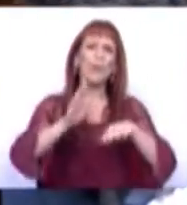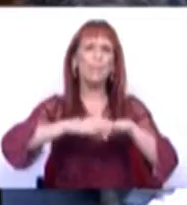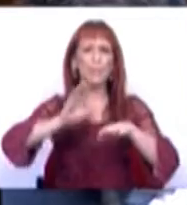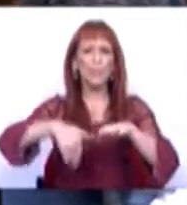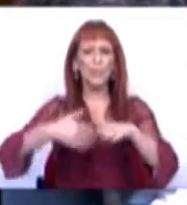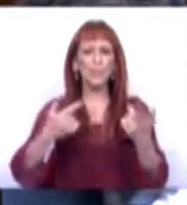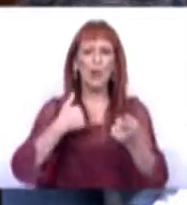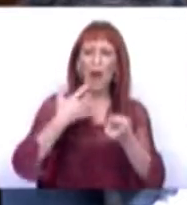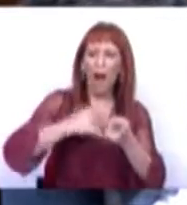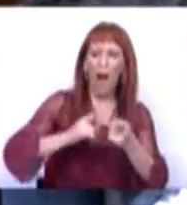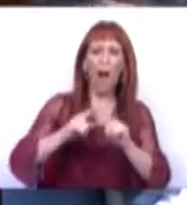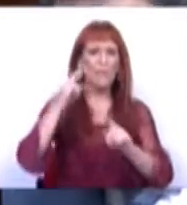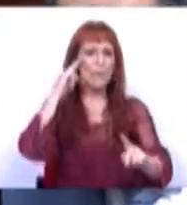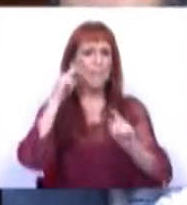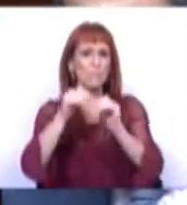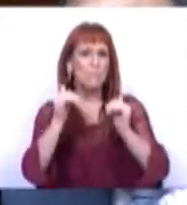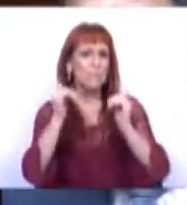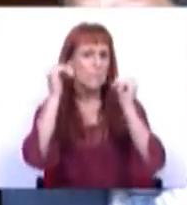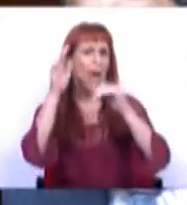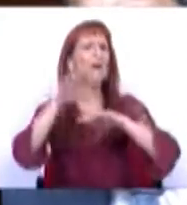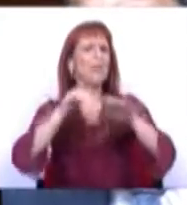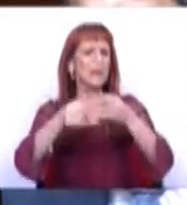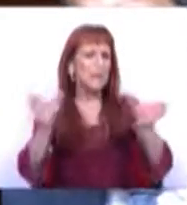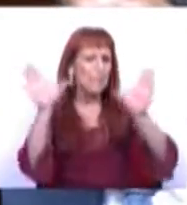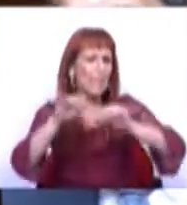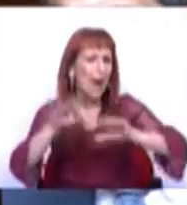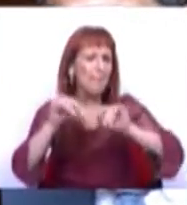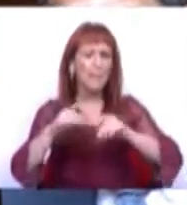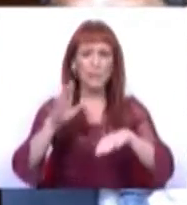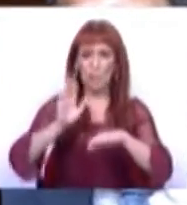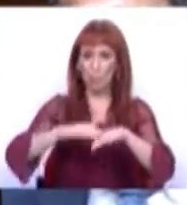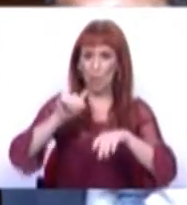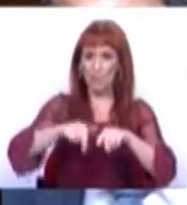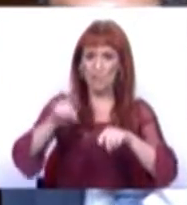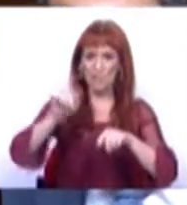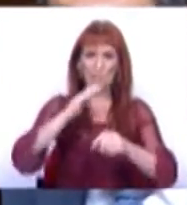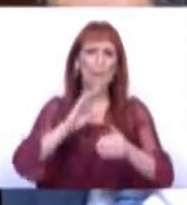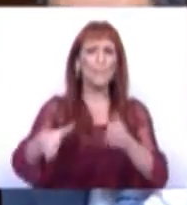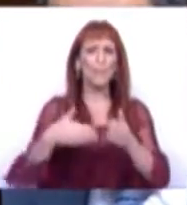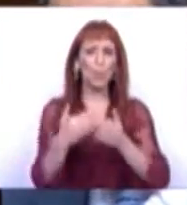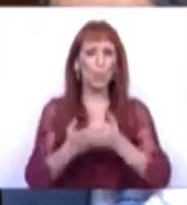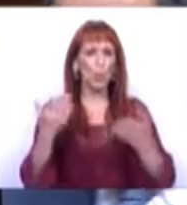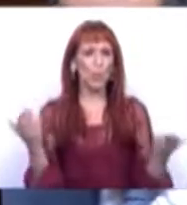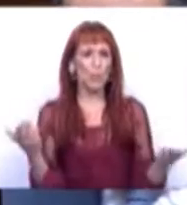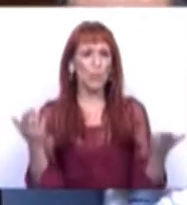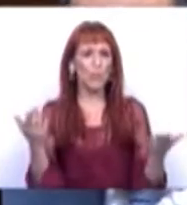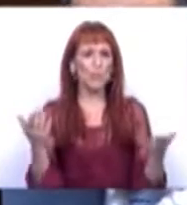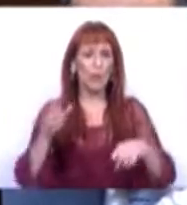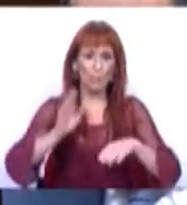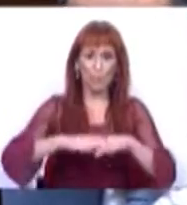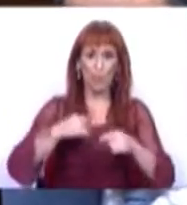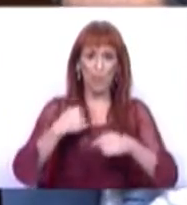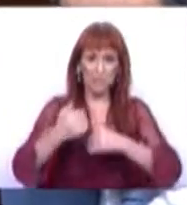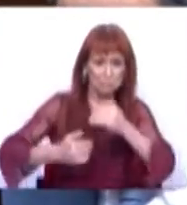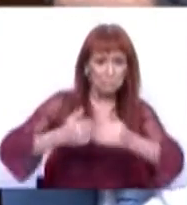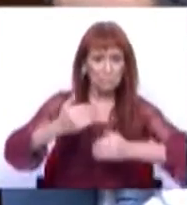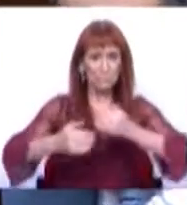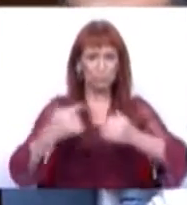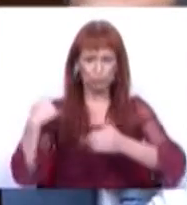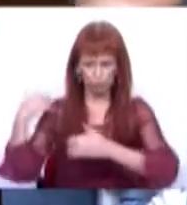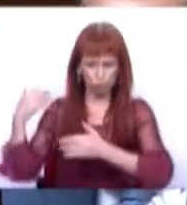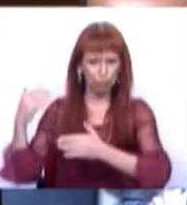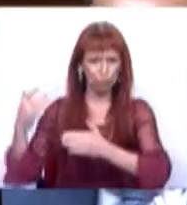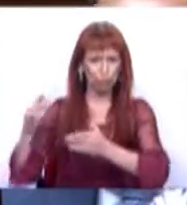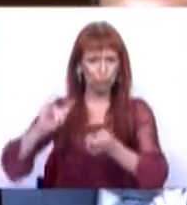isso queremos e ambicionamos fazer mais. Também por isso propomos, face à tendência que já